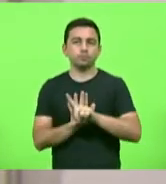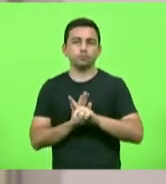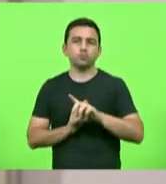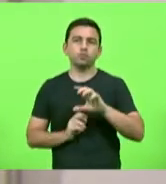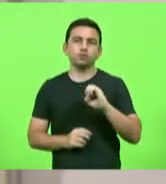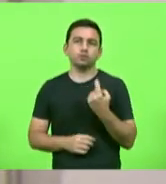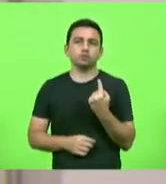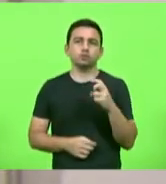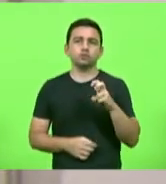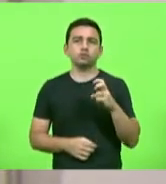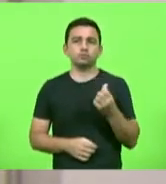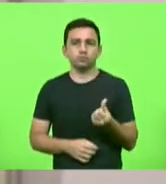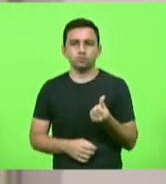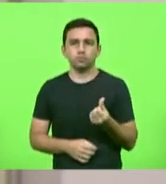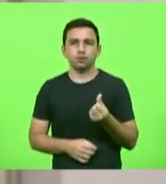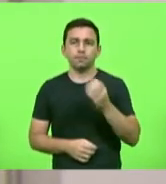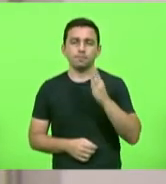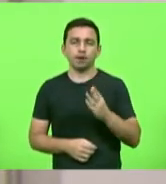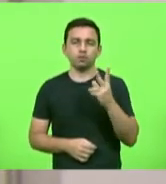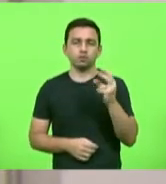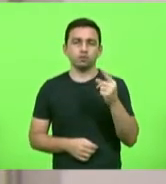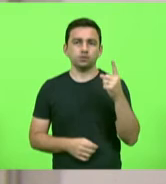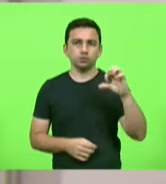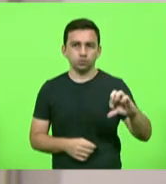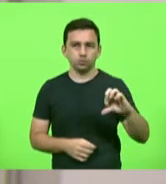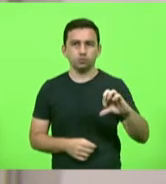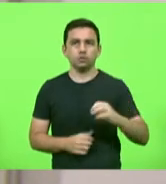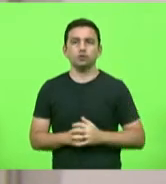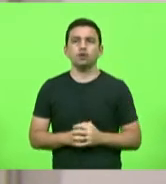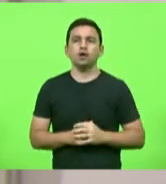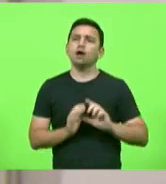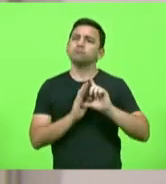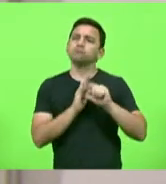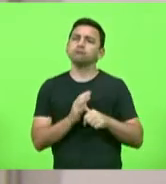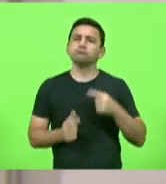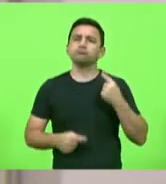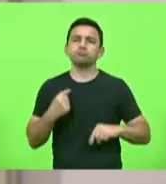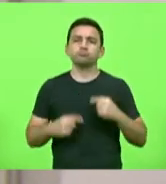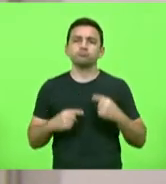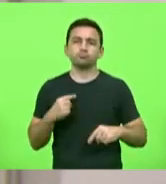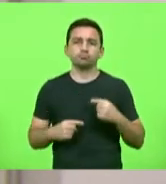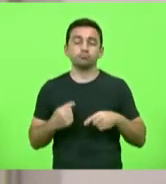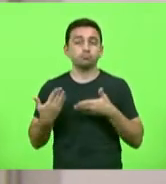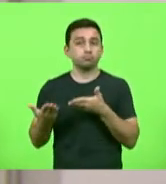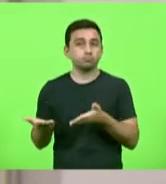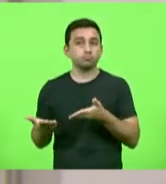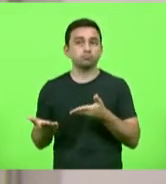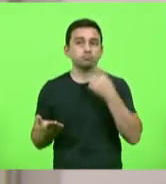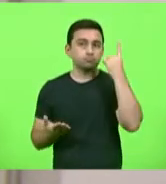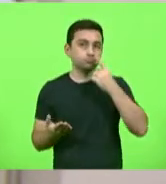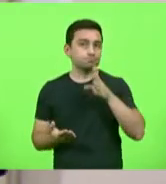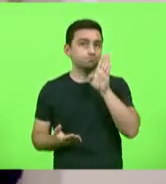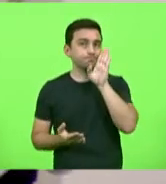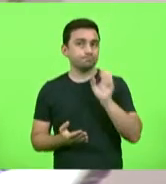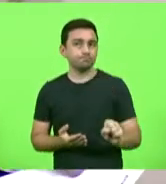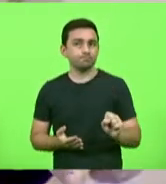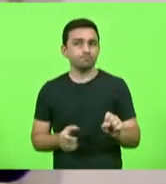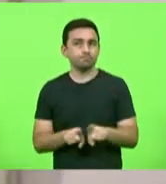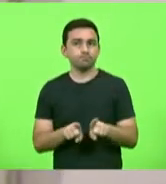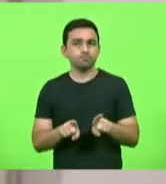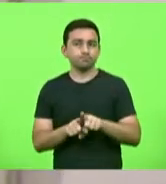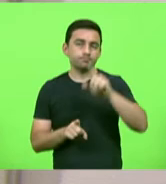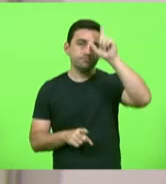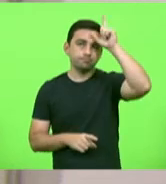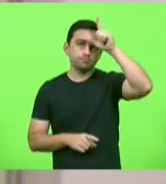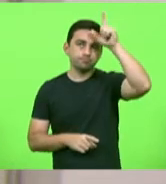0156, barra 2019. Após ter discutido pelos senhores deputados, Bruno Souza e Sargento